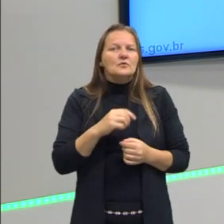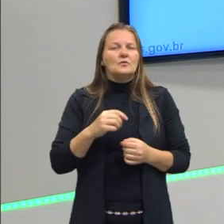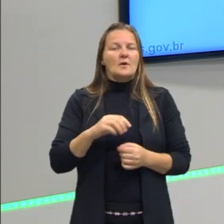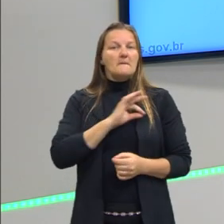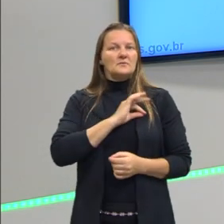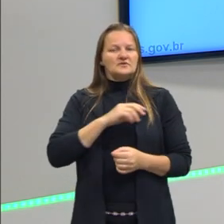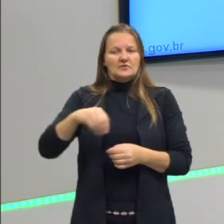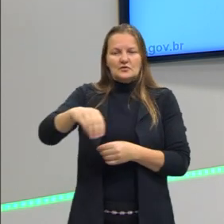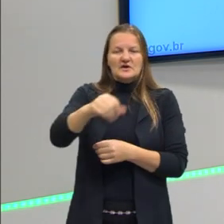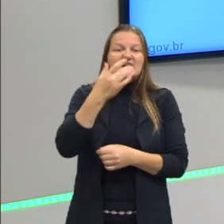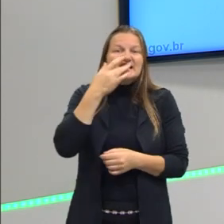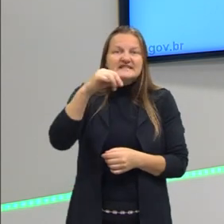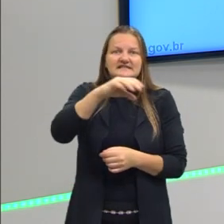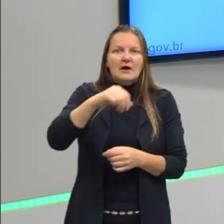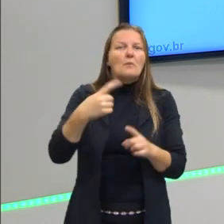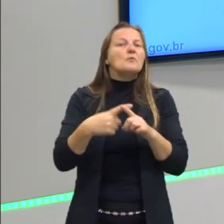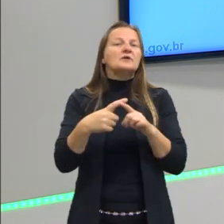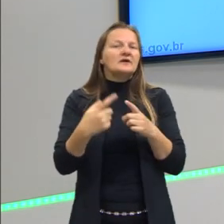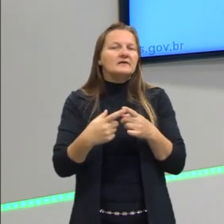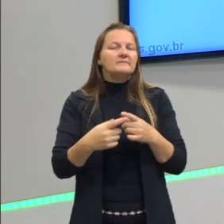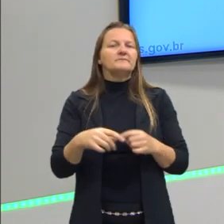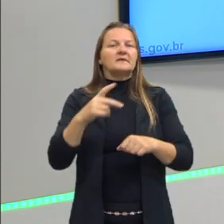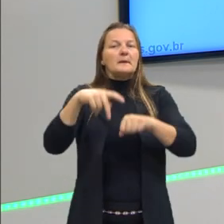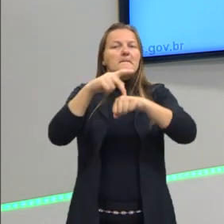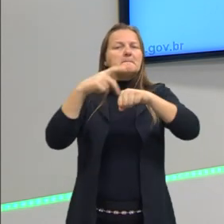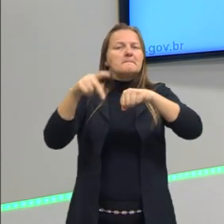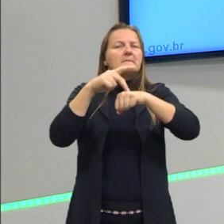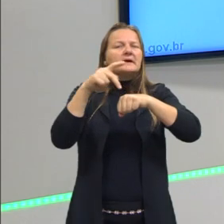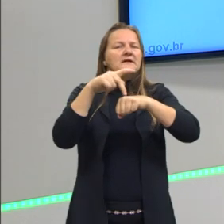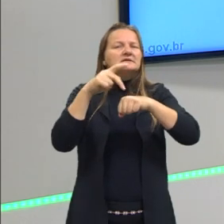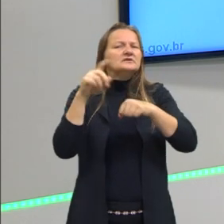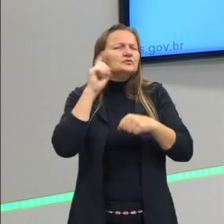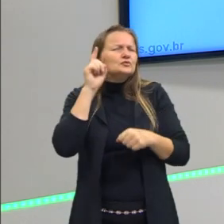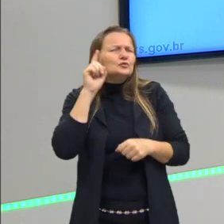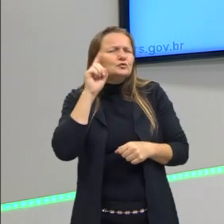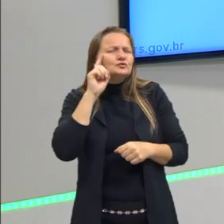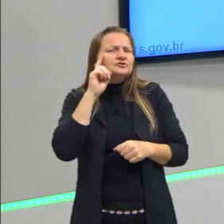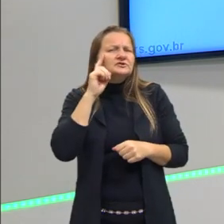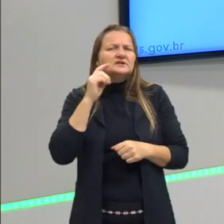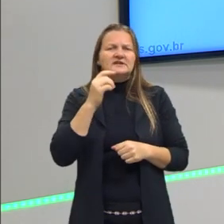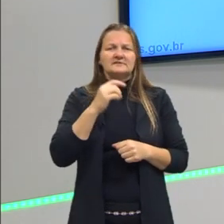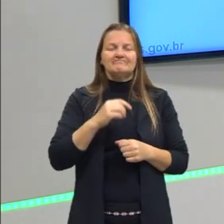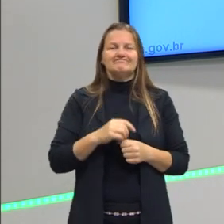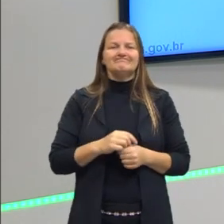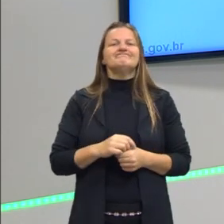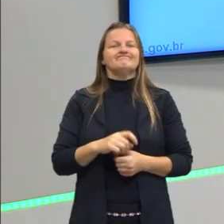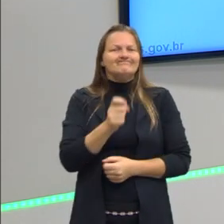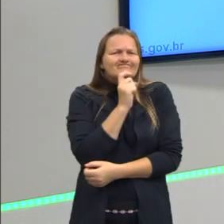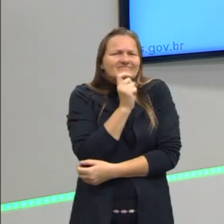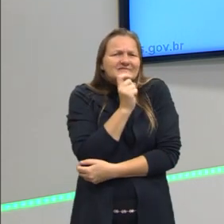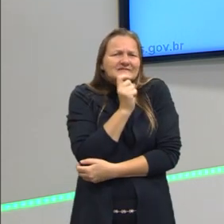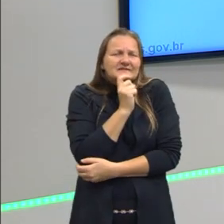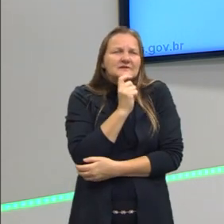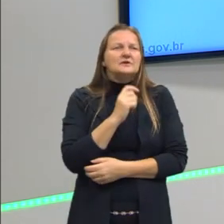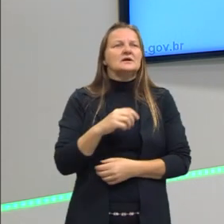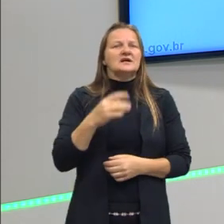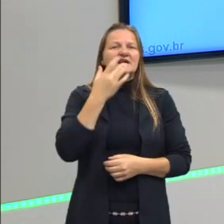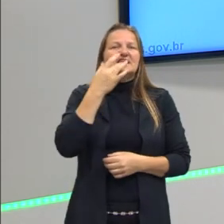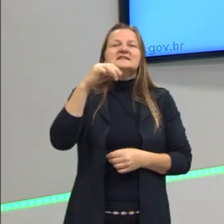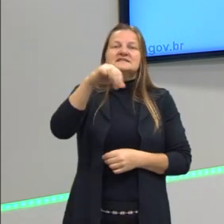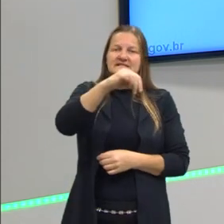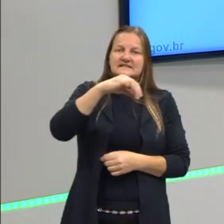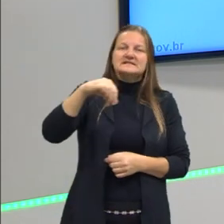três meses de frio intenso. E em países que todos os dias são assim praticamente, é comum eles